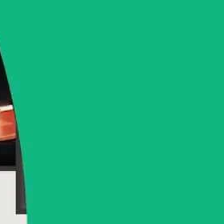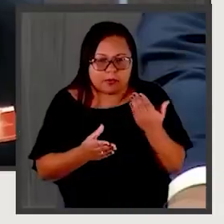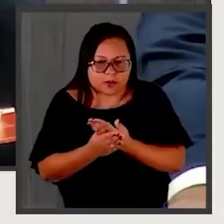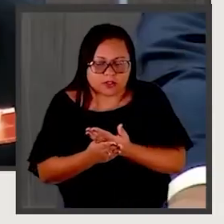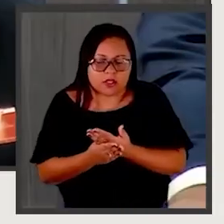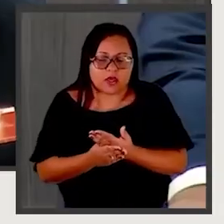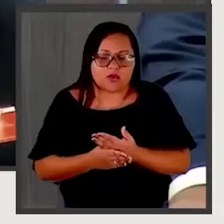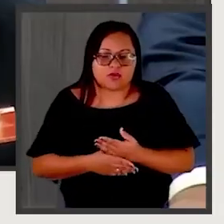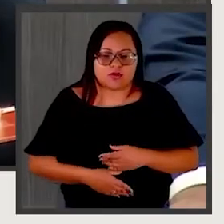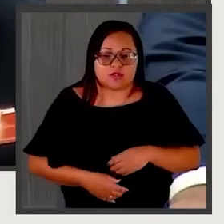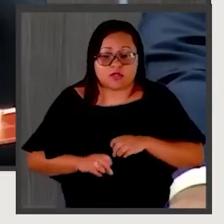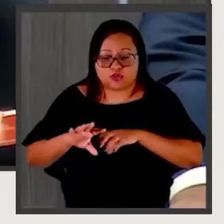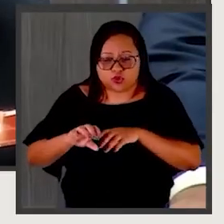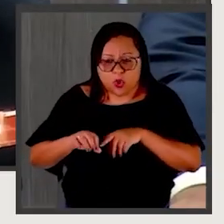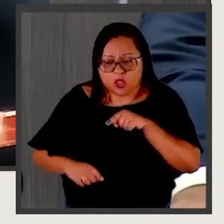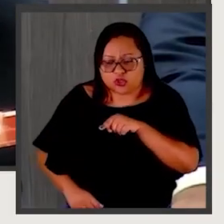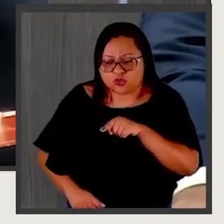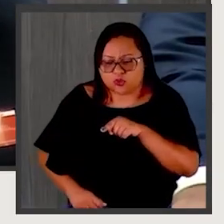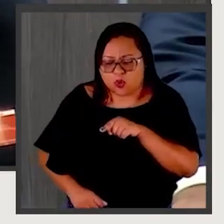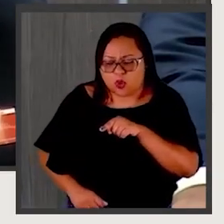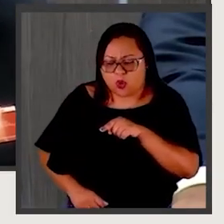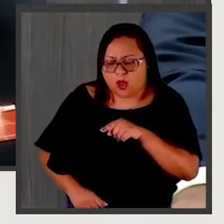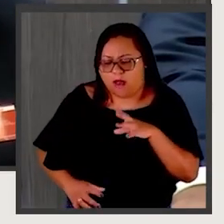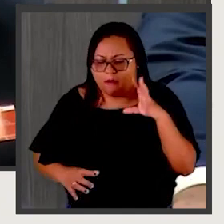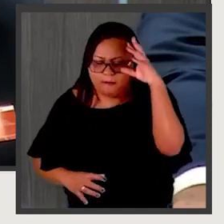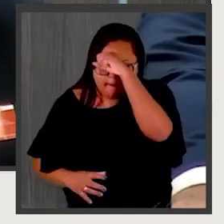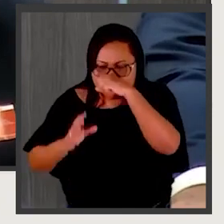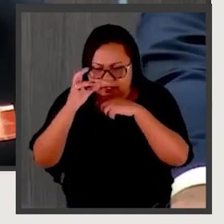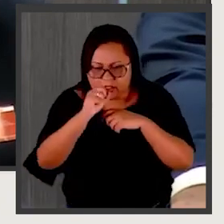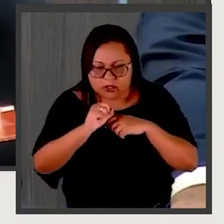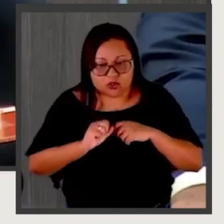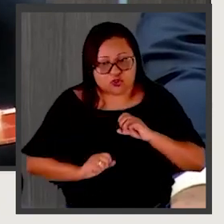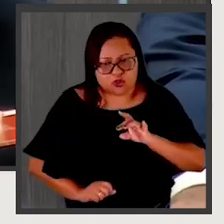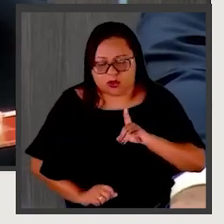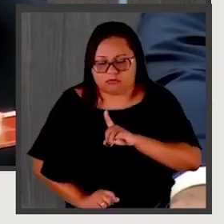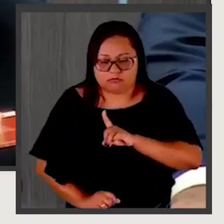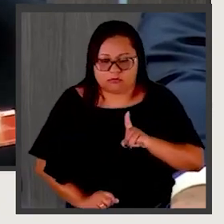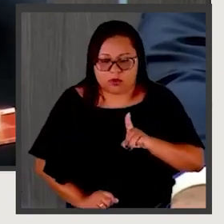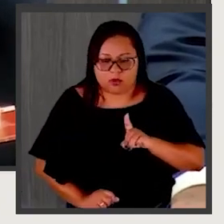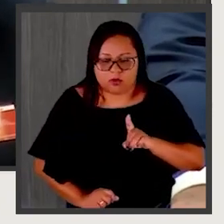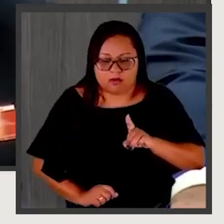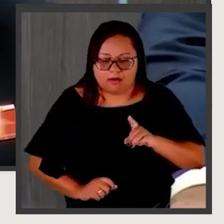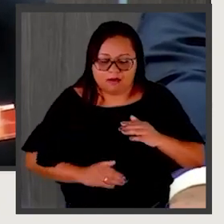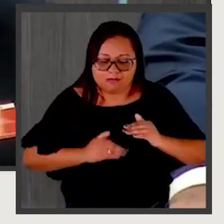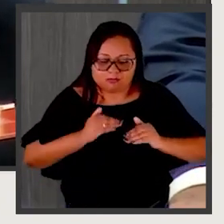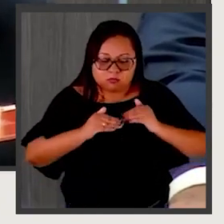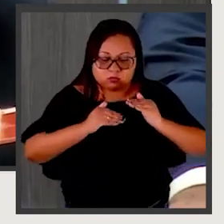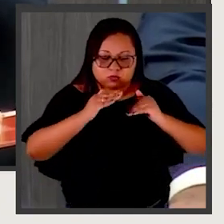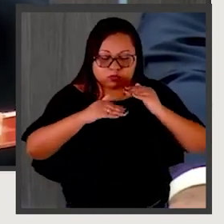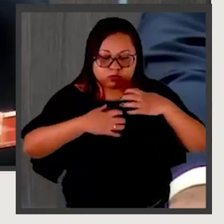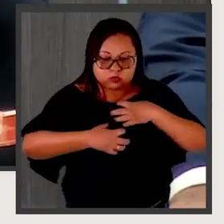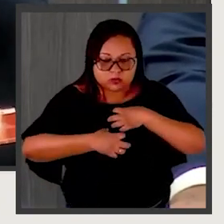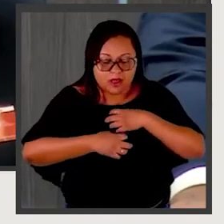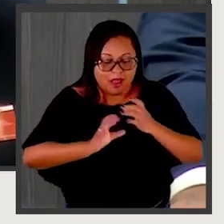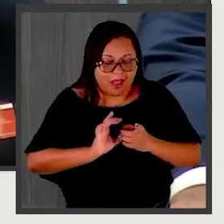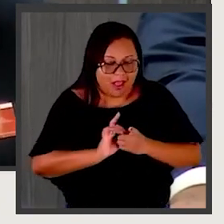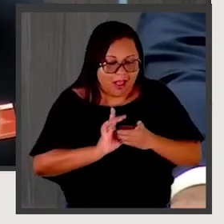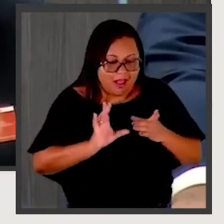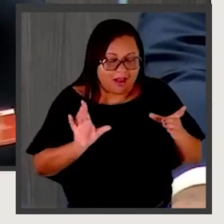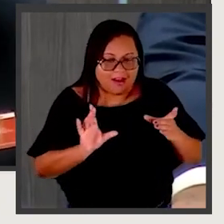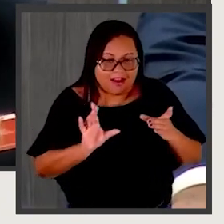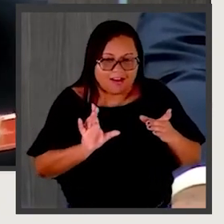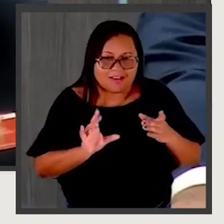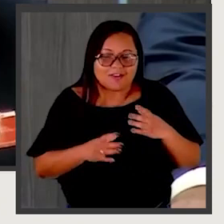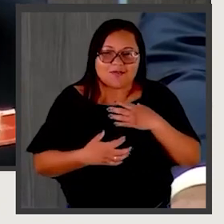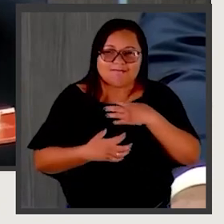A escola não é só um ambiente de aprendizado, é um ambiente de construir cidadania, é um ambiente de crítica, um ambiente de